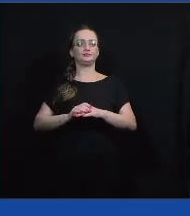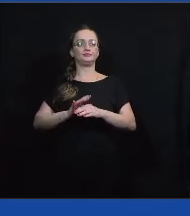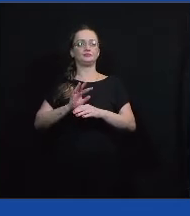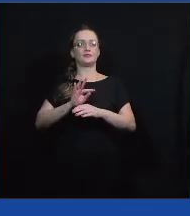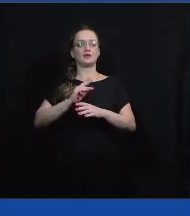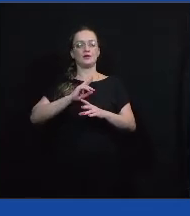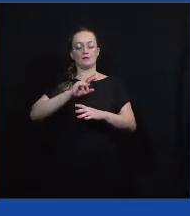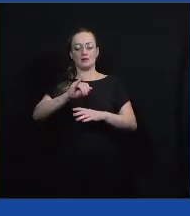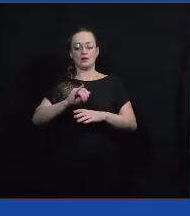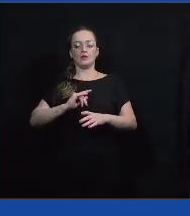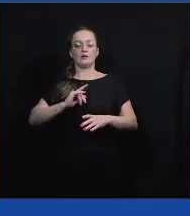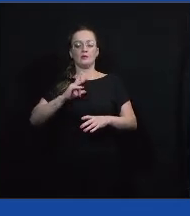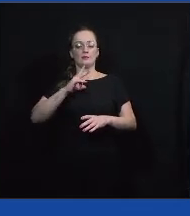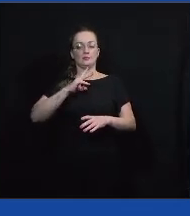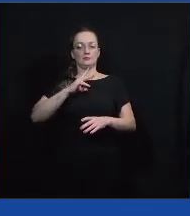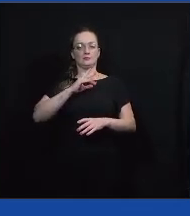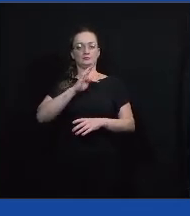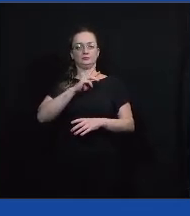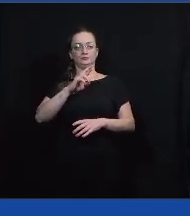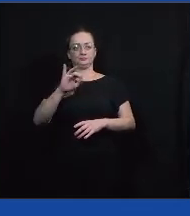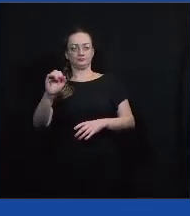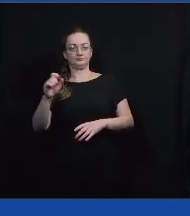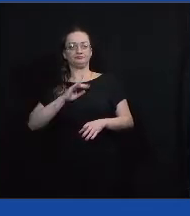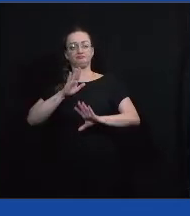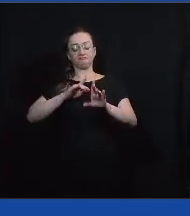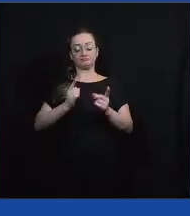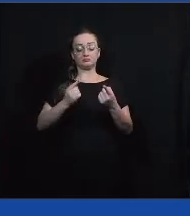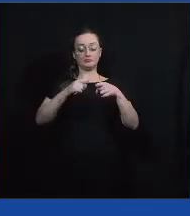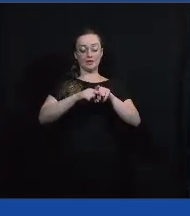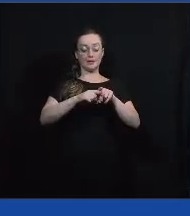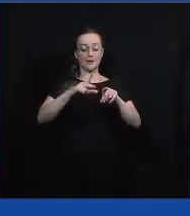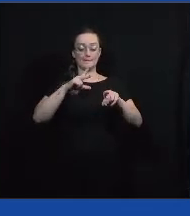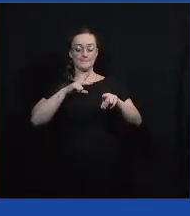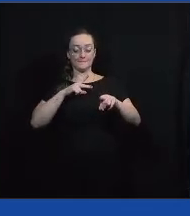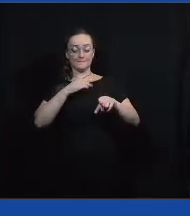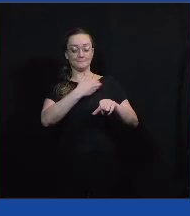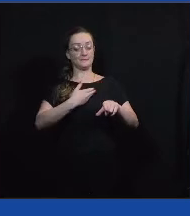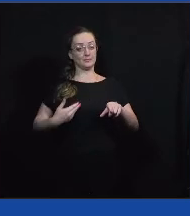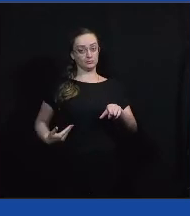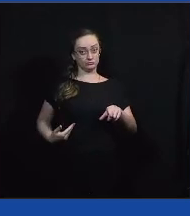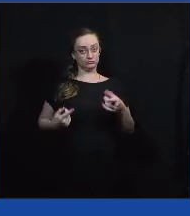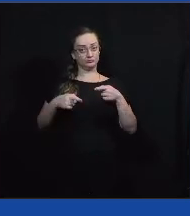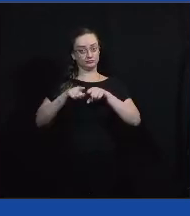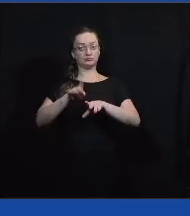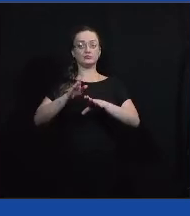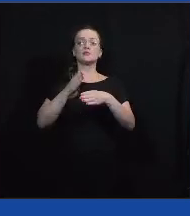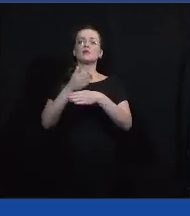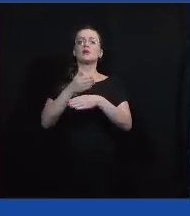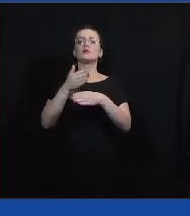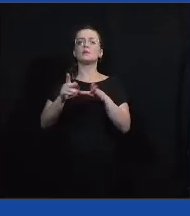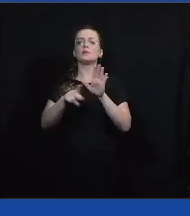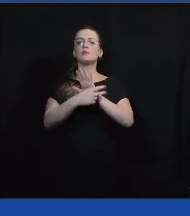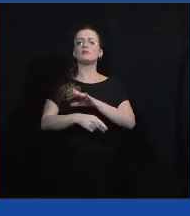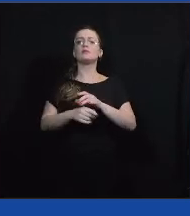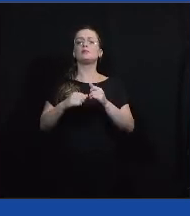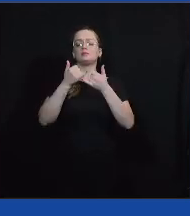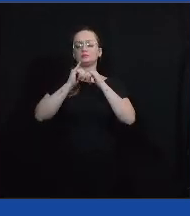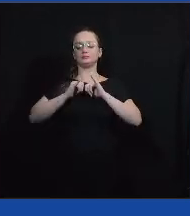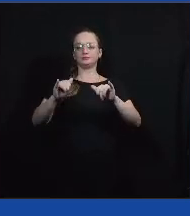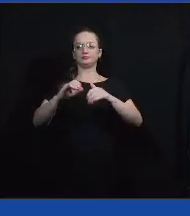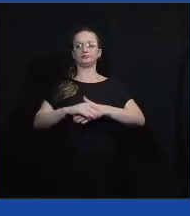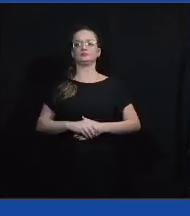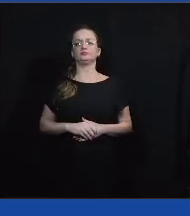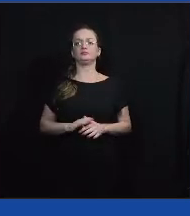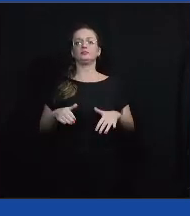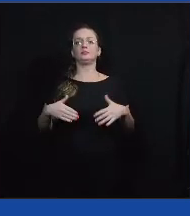privada para torres, talvez uma parceria público-privada para acesso aos próprios eletrônicos, né? Então,